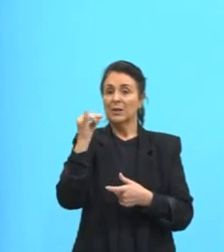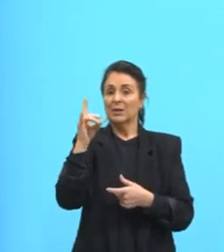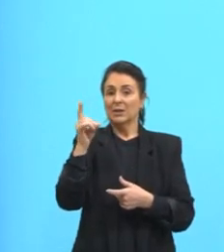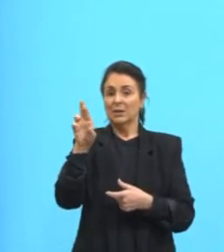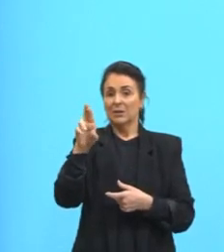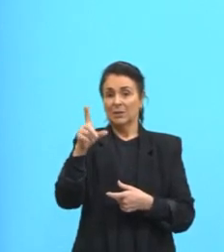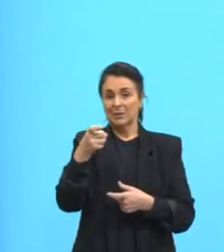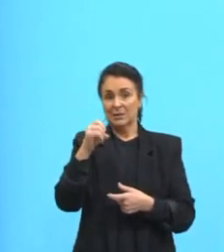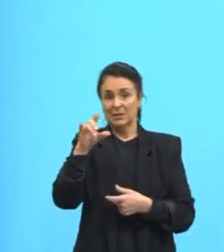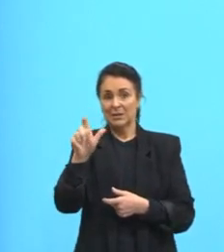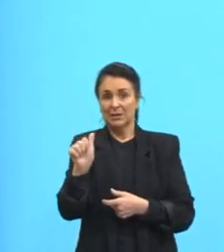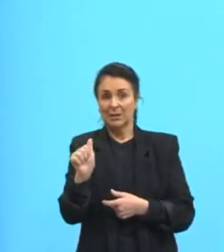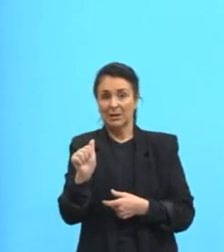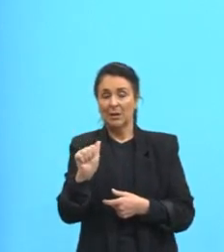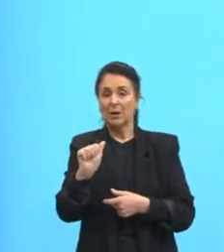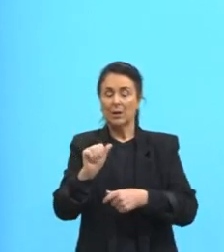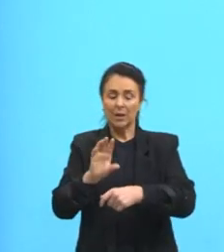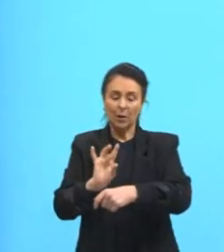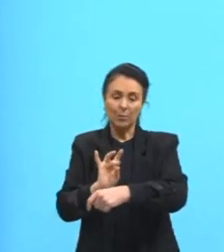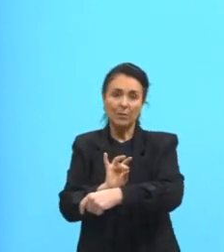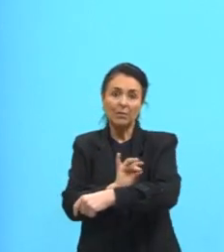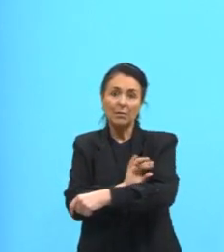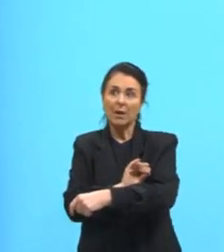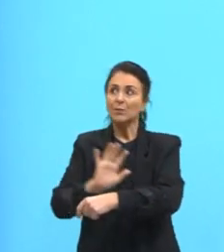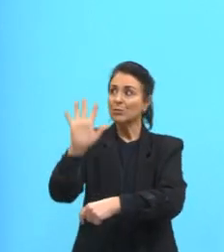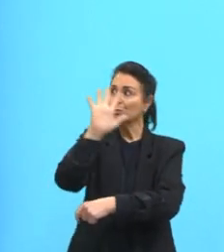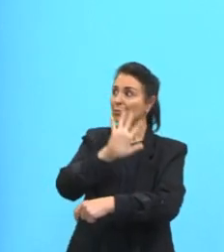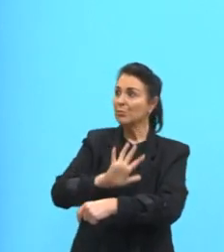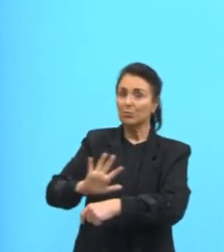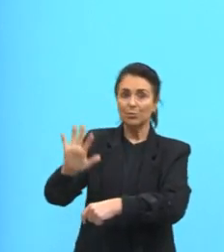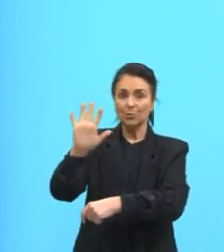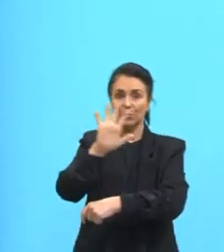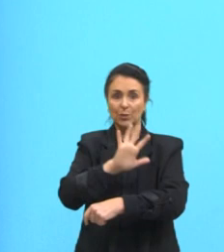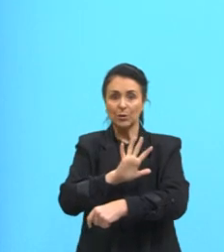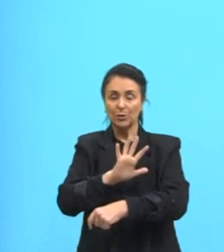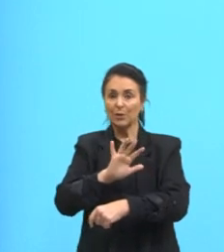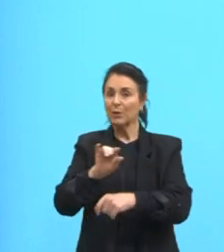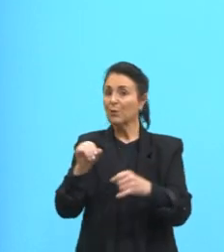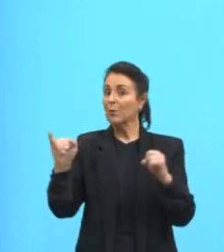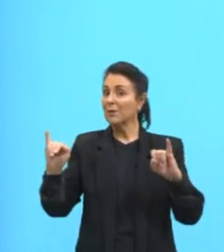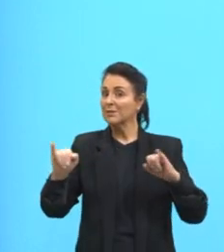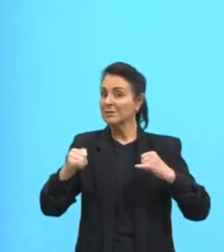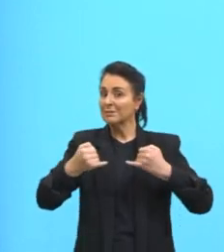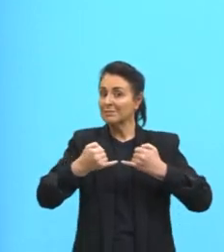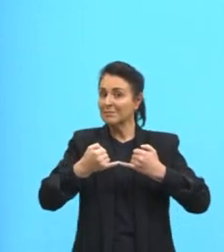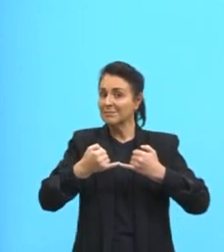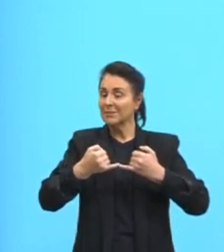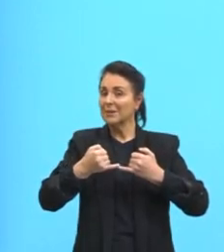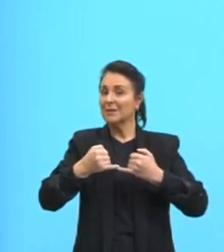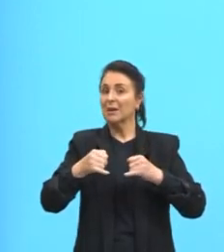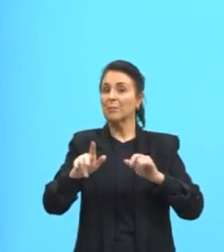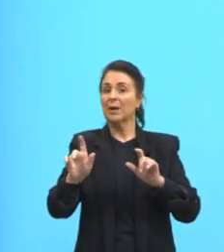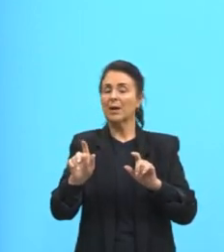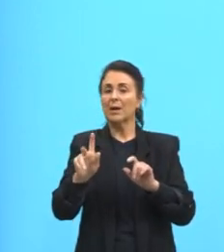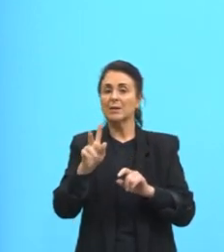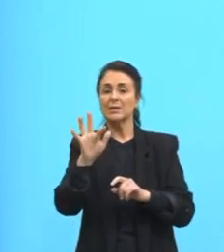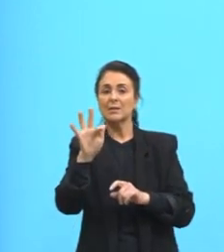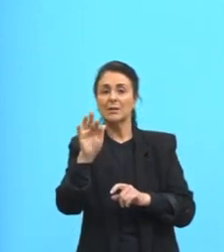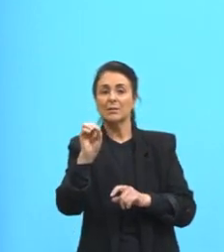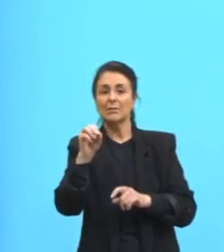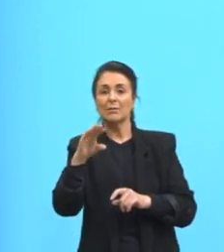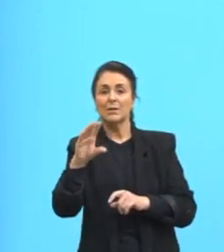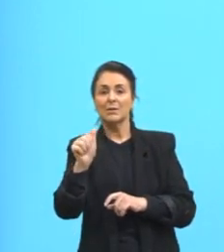com a umidade contida no ambiente por meio de ligações iônicas, forças de London, que é o dipolo induzido,